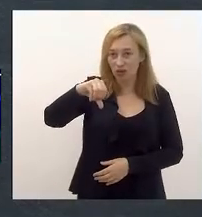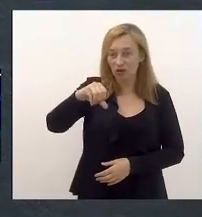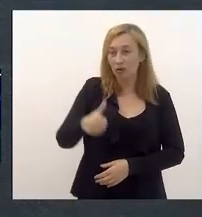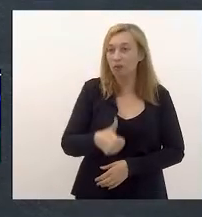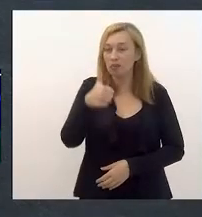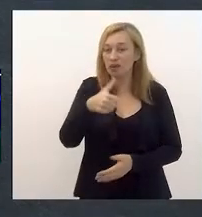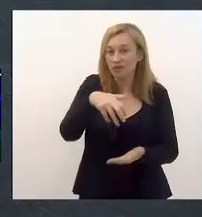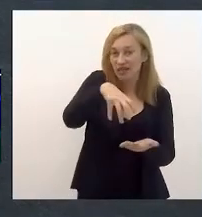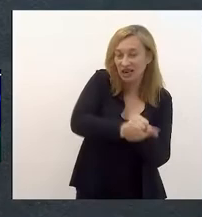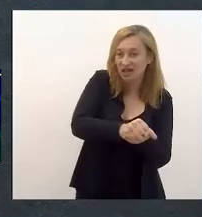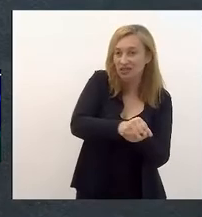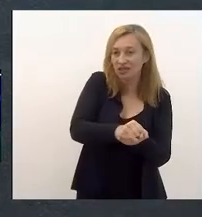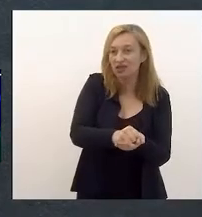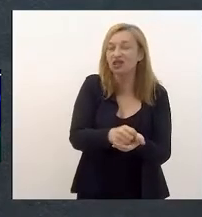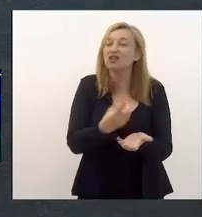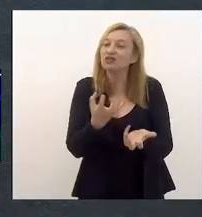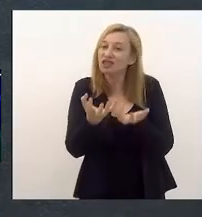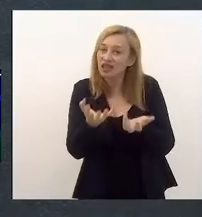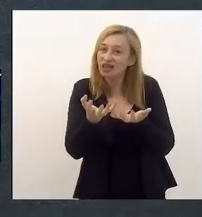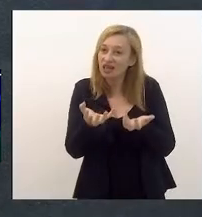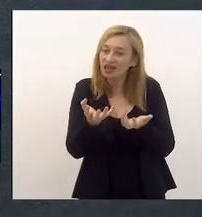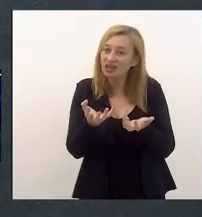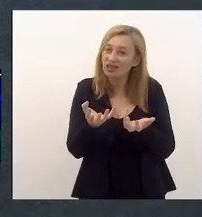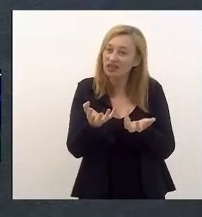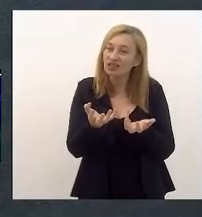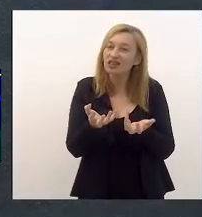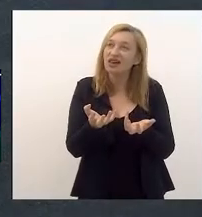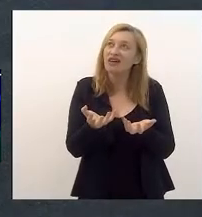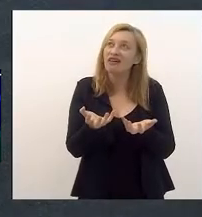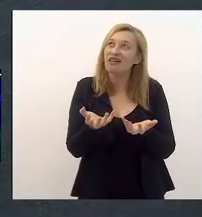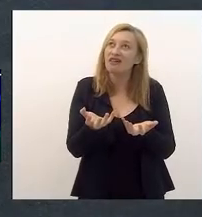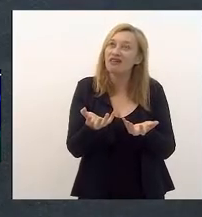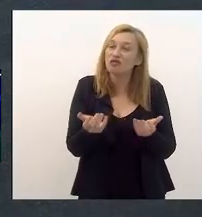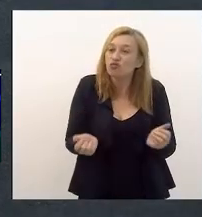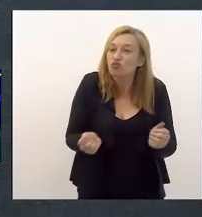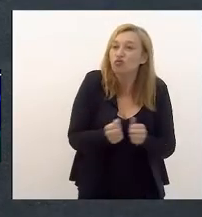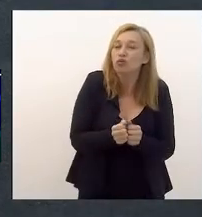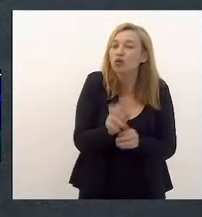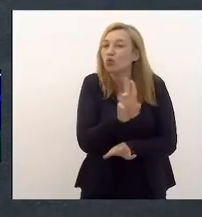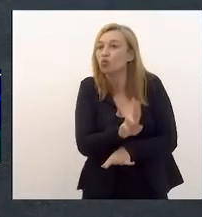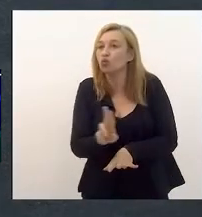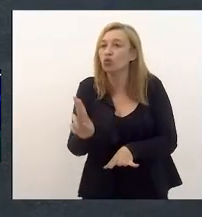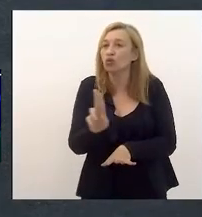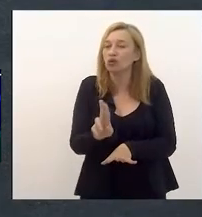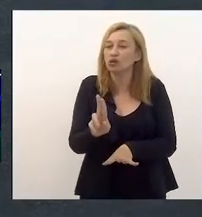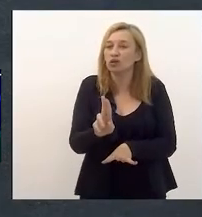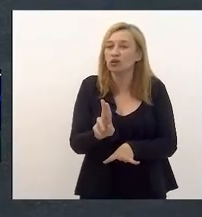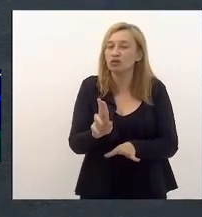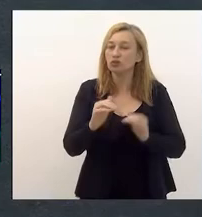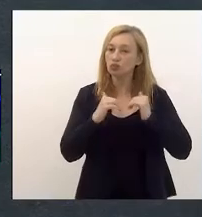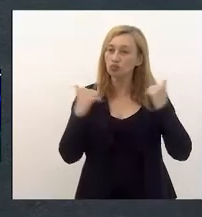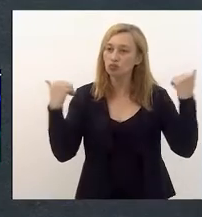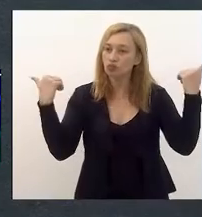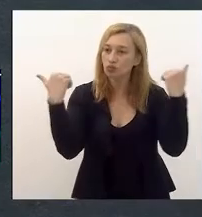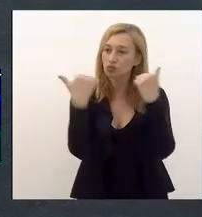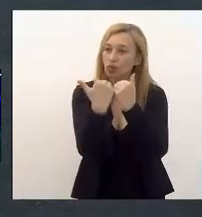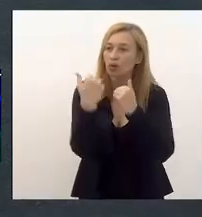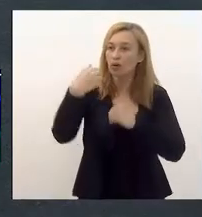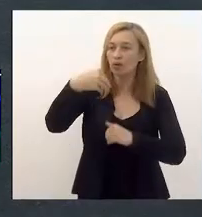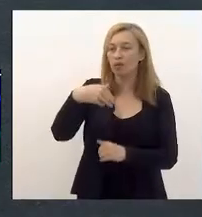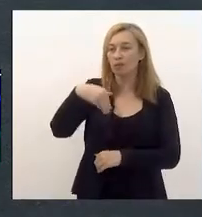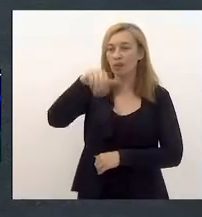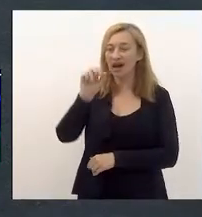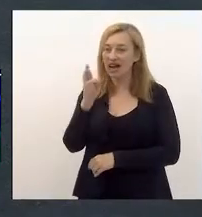gravação, que a gente quer eternizá-la juntamente com o nome do nosso estádio. Maracanã,